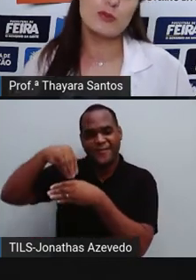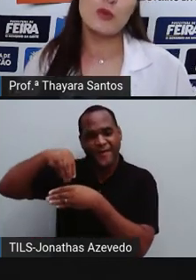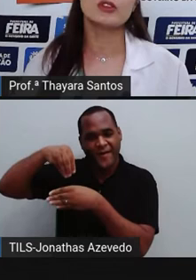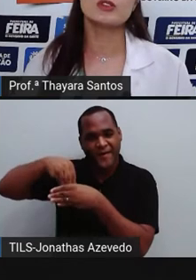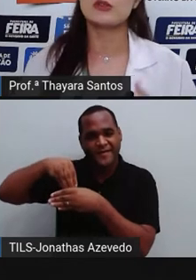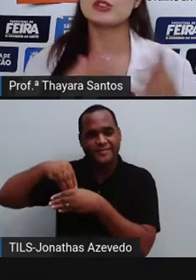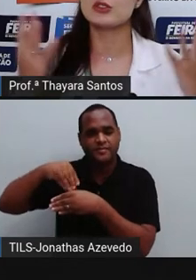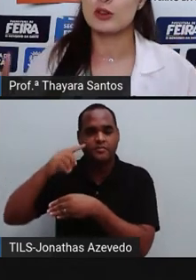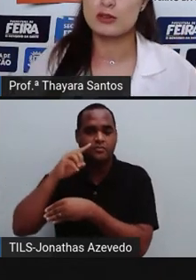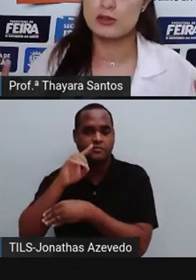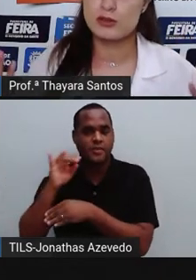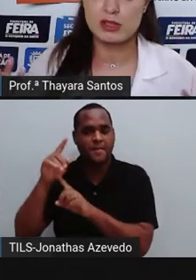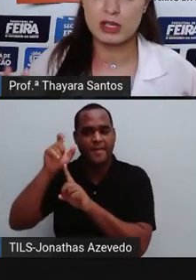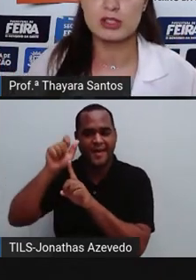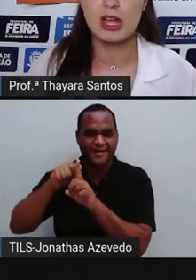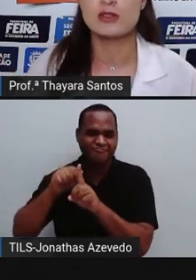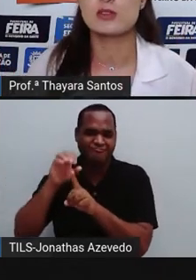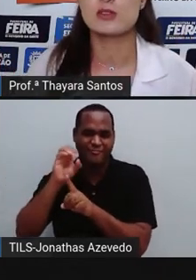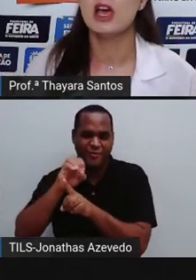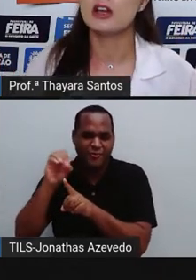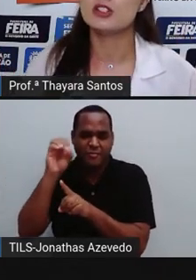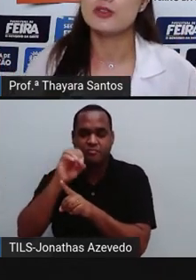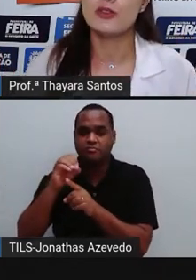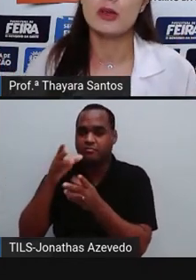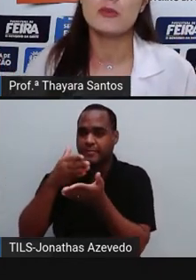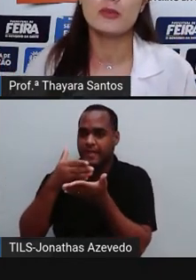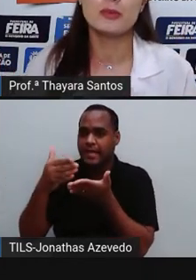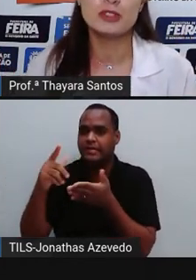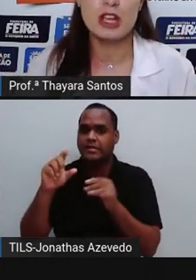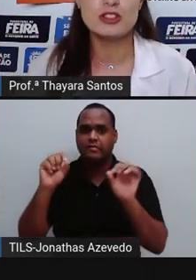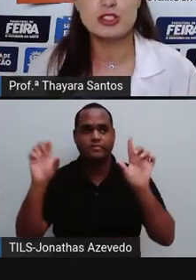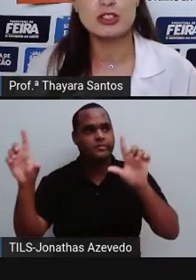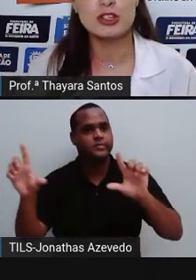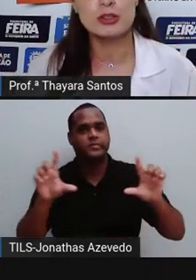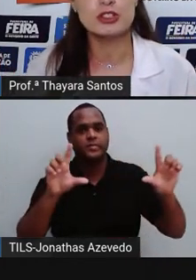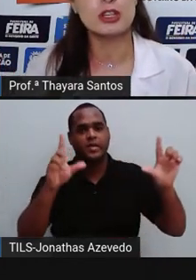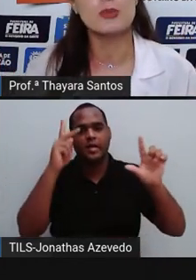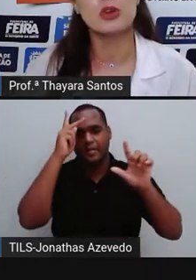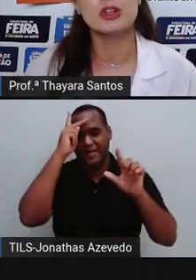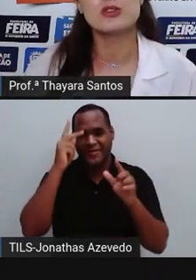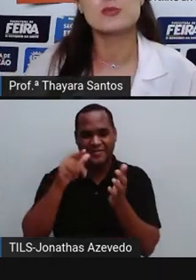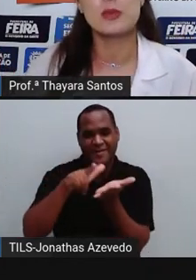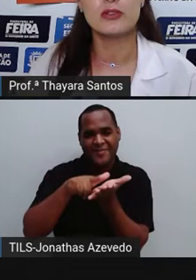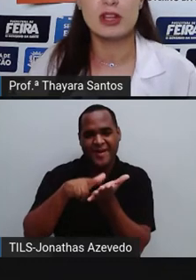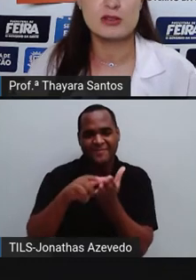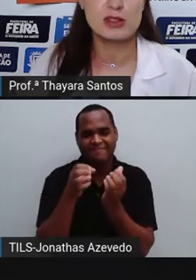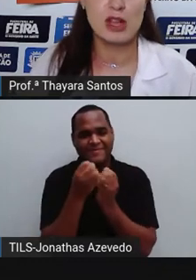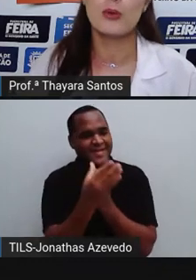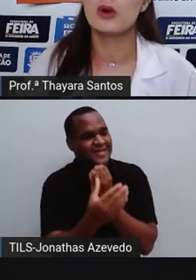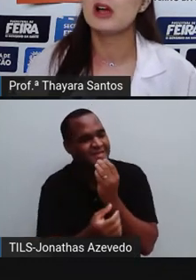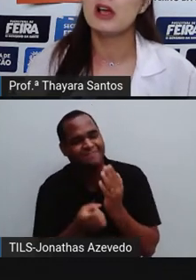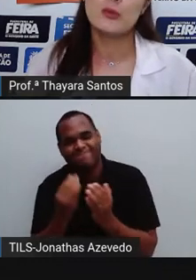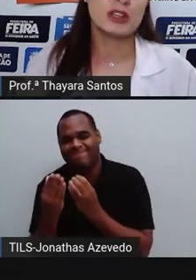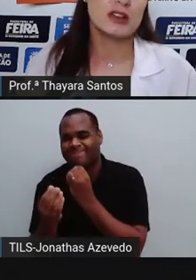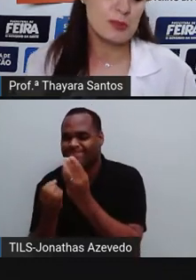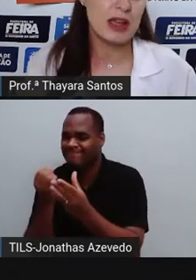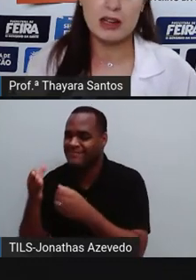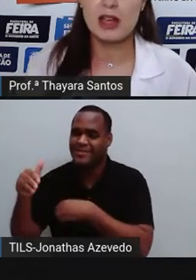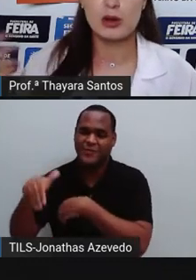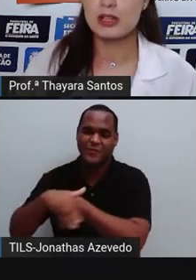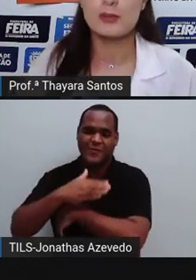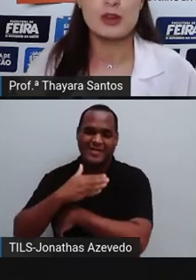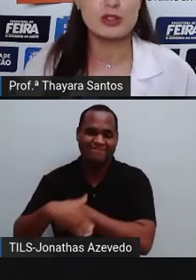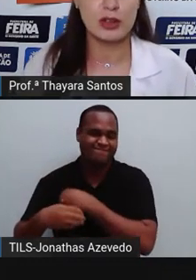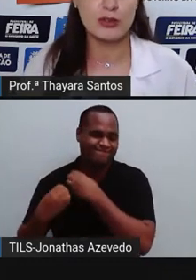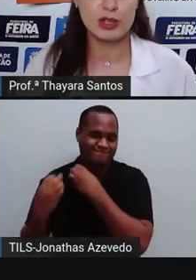A gente vê muitos altidós dos candidatos. A gente vê gente distribuindo os panfletos na rua. Muita gente